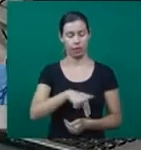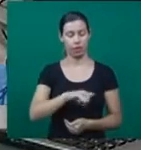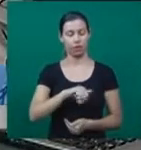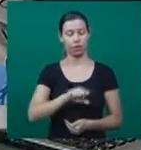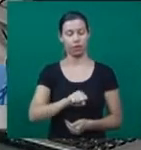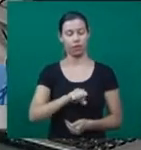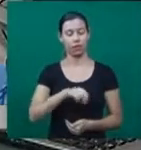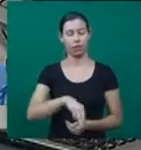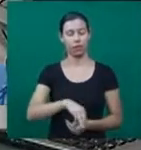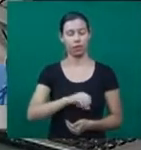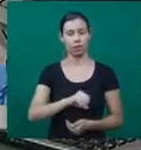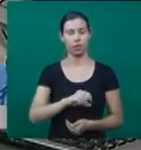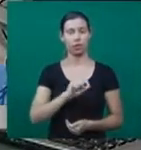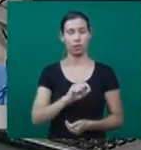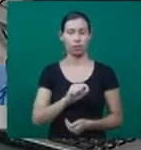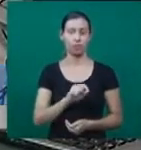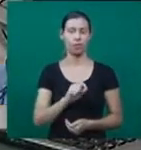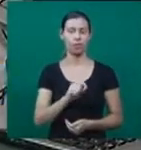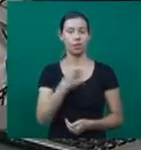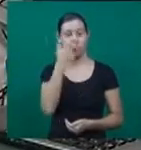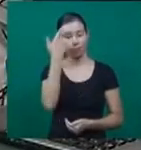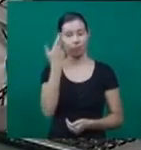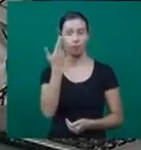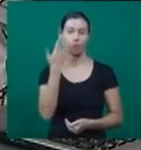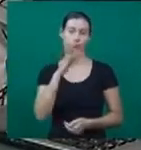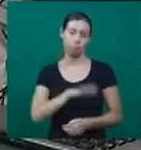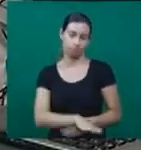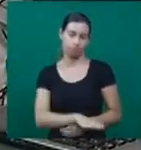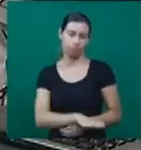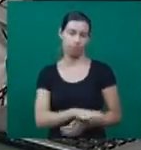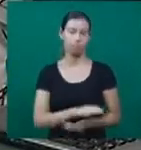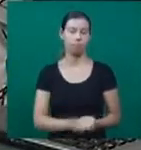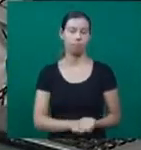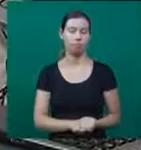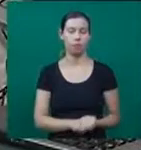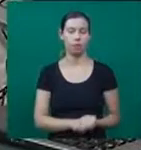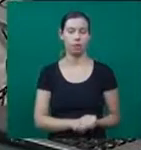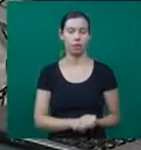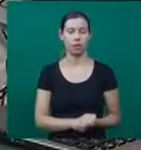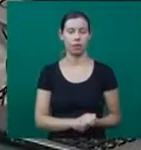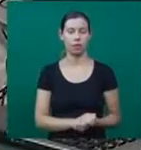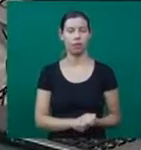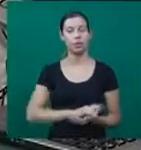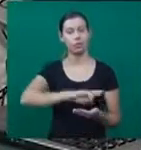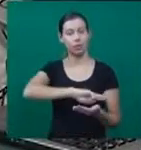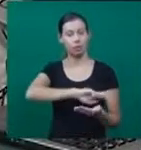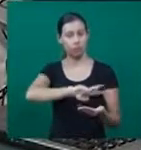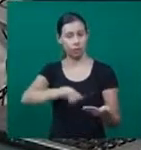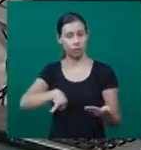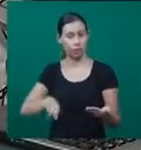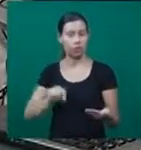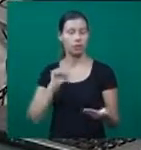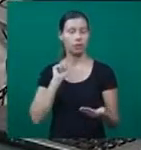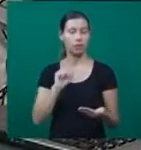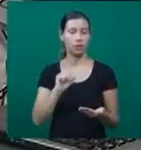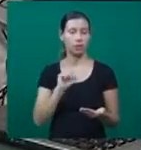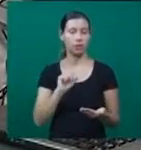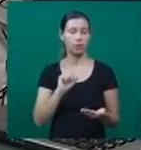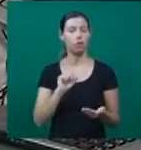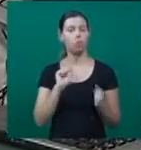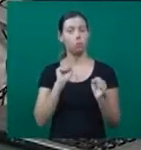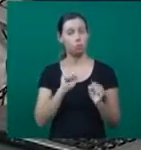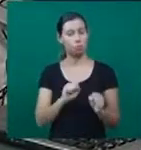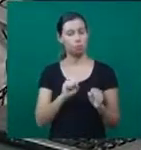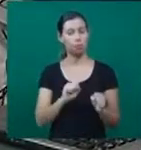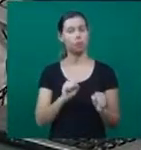pacientes que todo mundo conhece como anões, né? Mas existem diversas outras doenças que podem cursar com